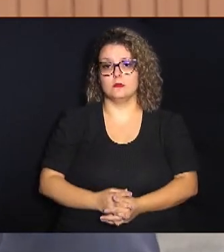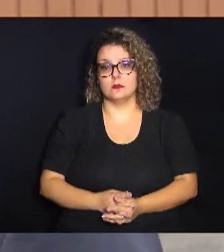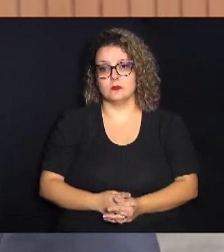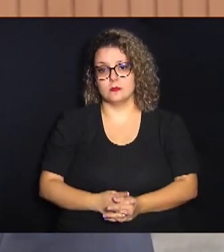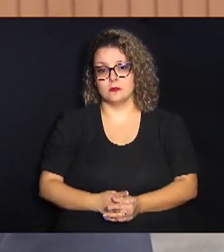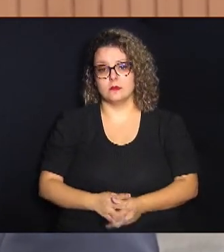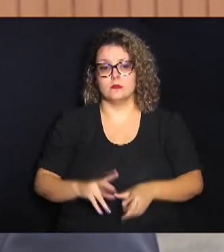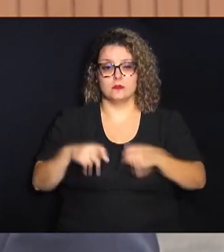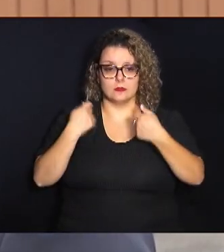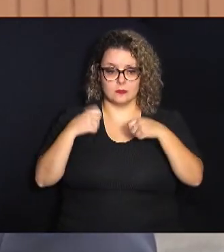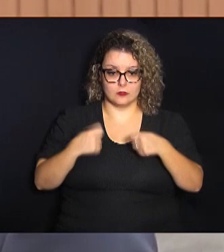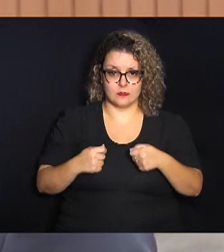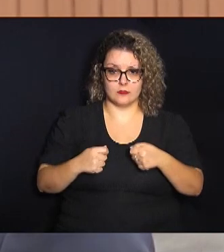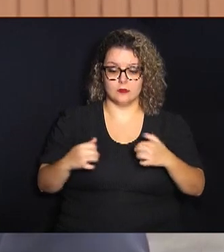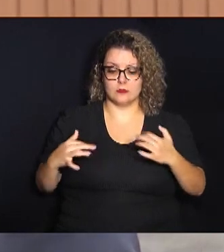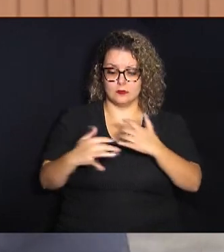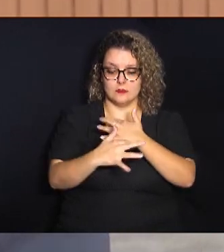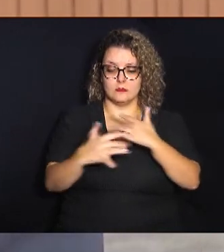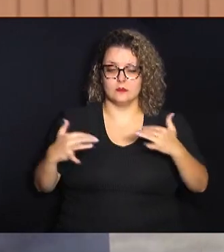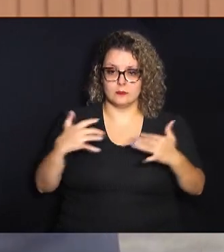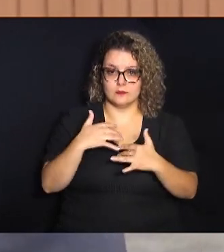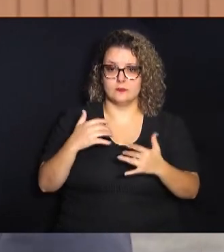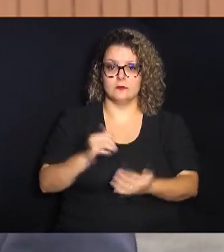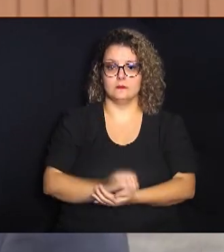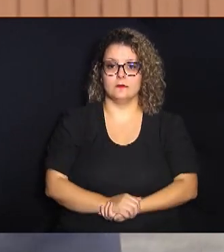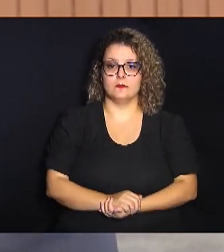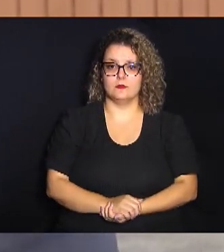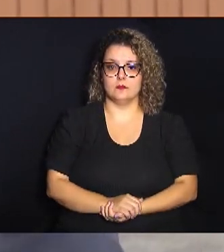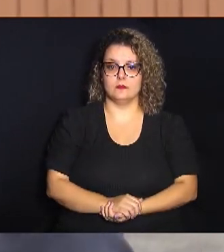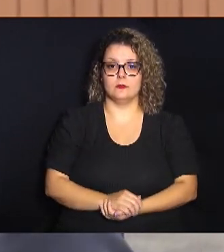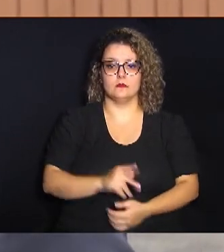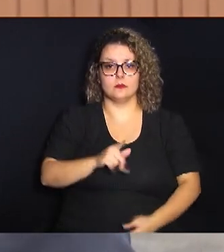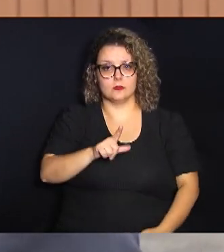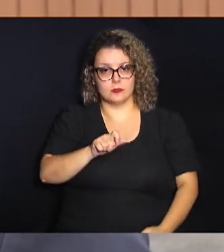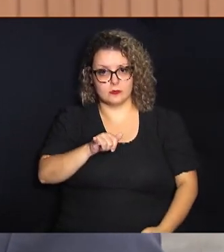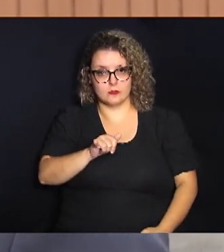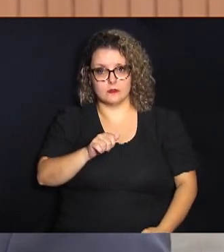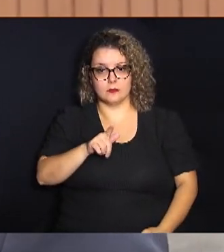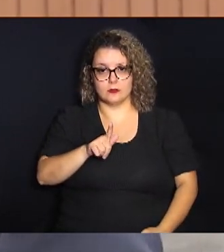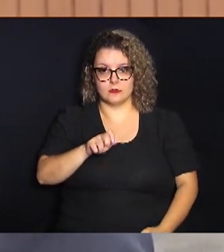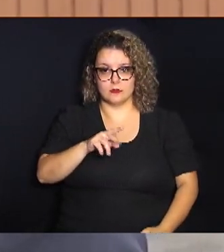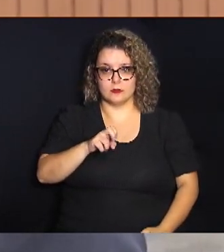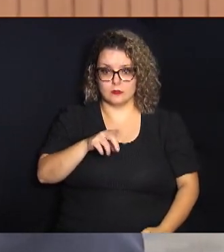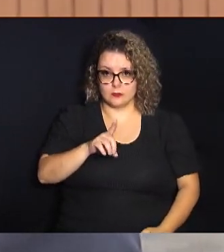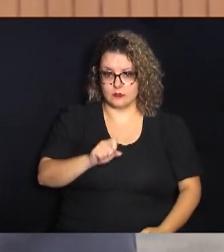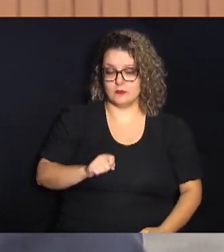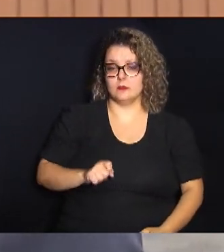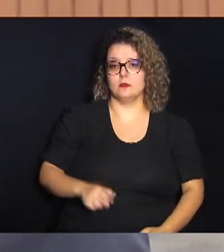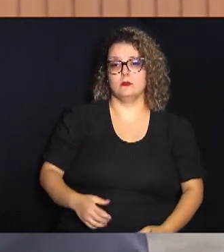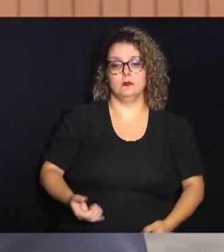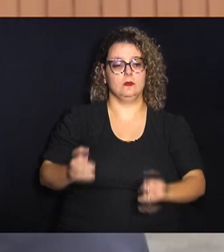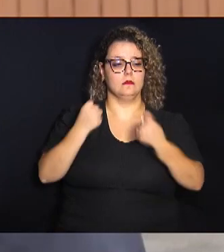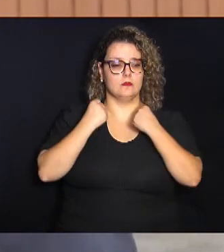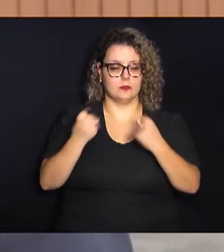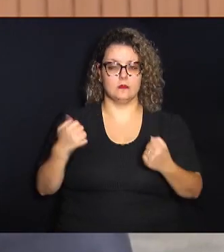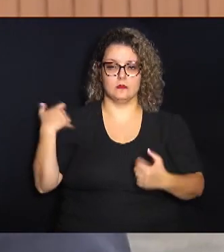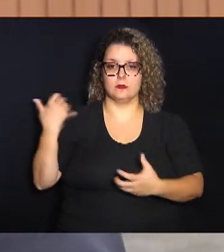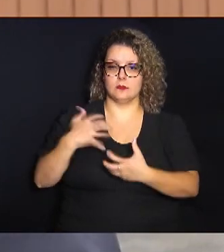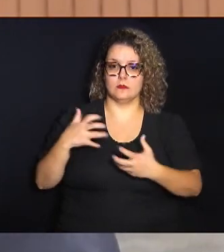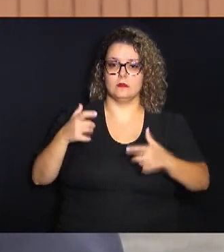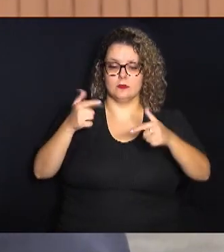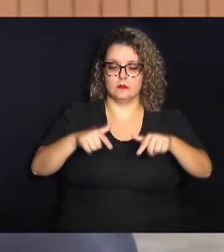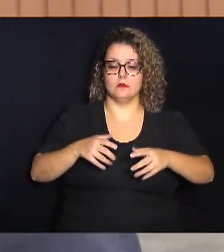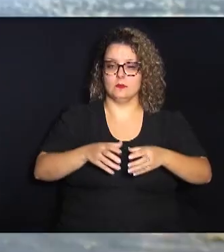necessidade de urbanização com Playground Academia da Terceira Idade enfim um espaço de convívio